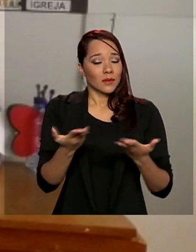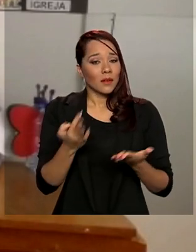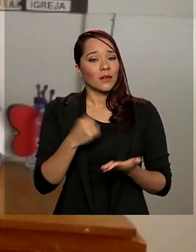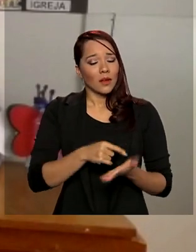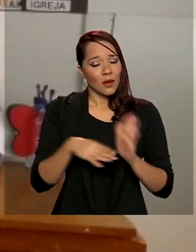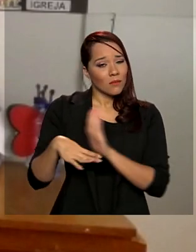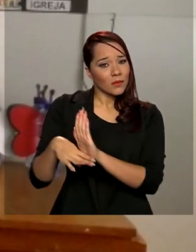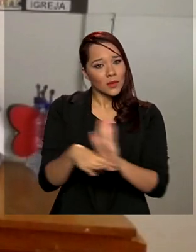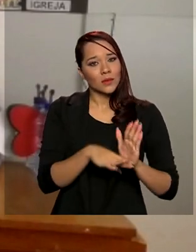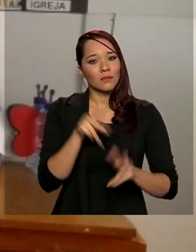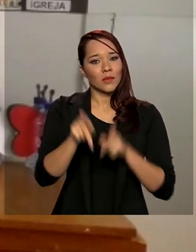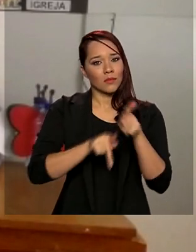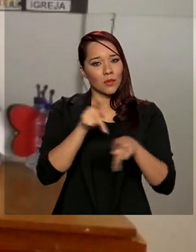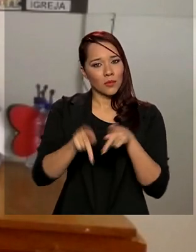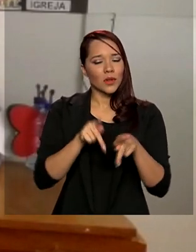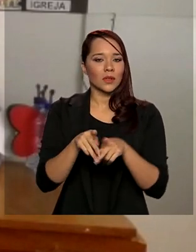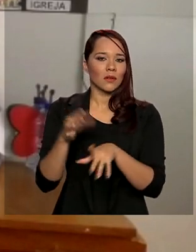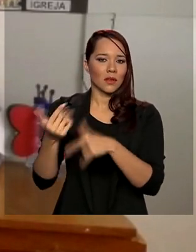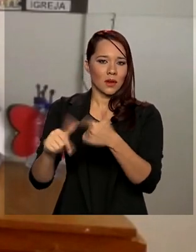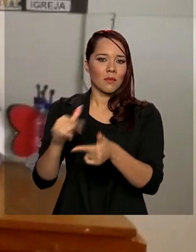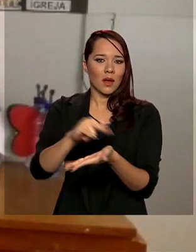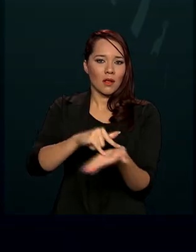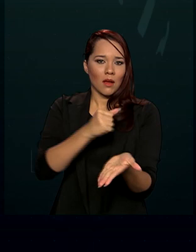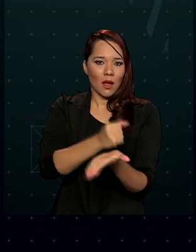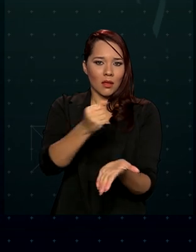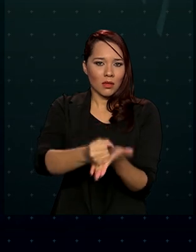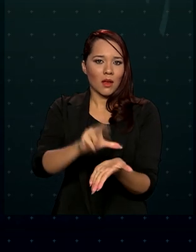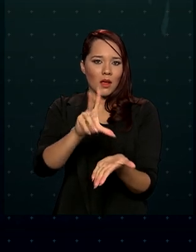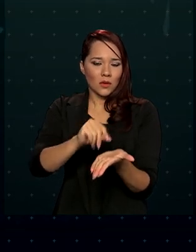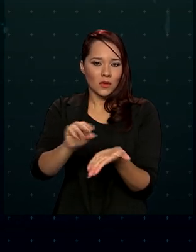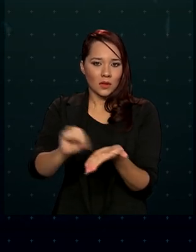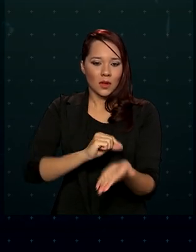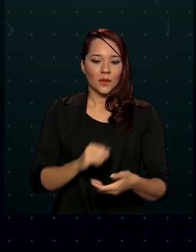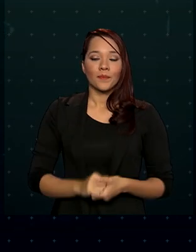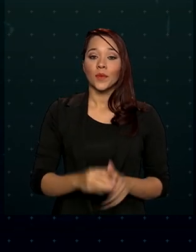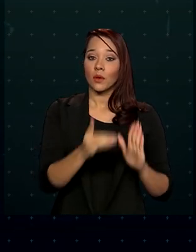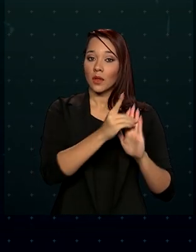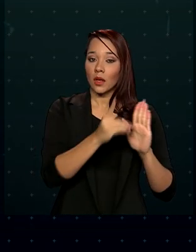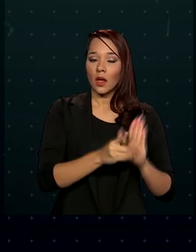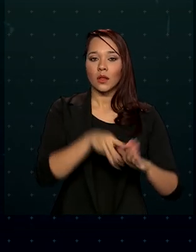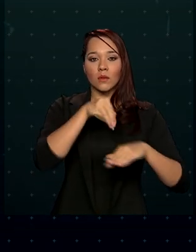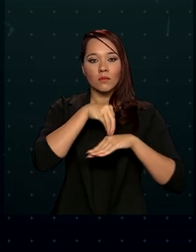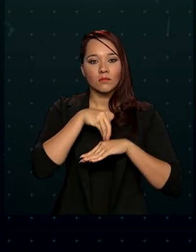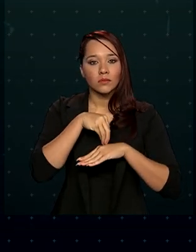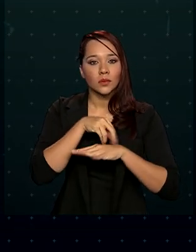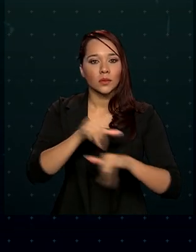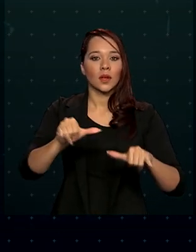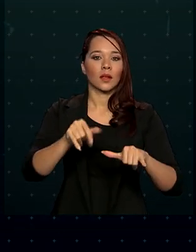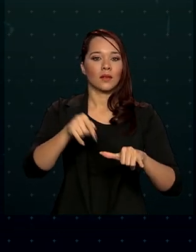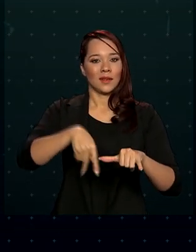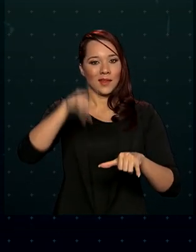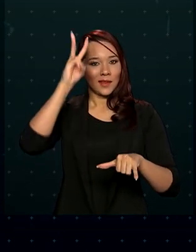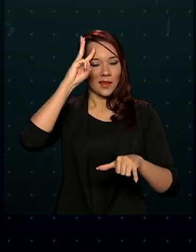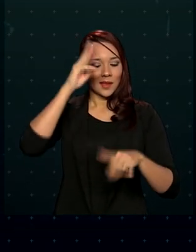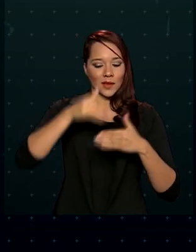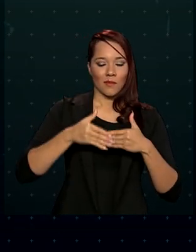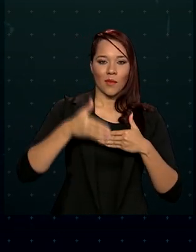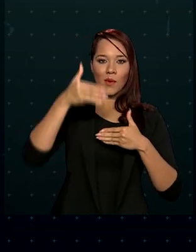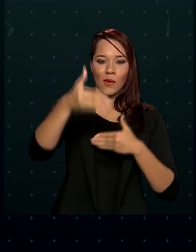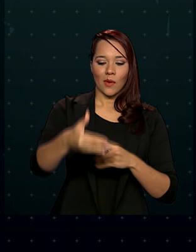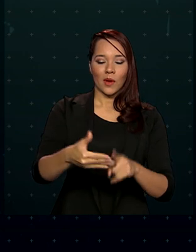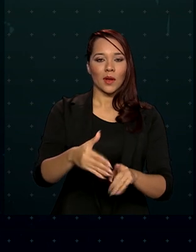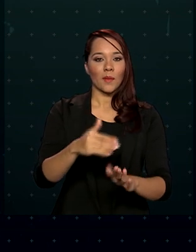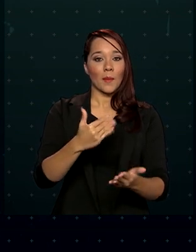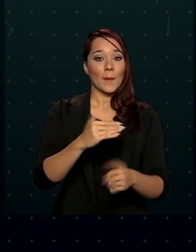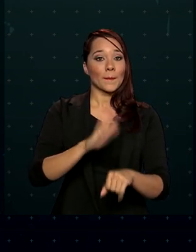benefício para a população, para a população que trabalha com carteira assinada. O decreto, publicado nesta terça-feira, prorroga por mais